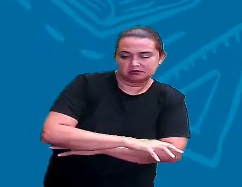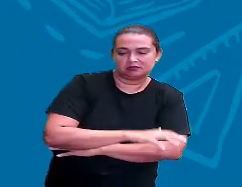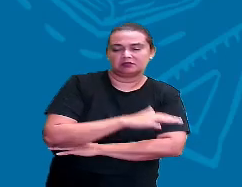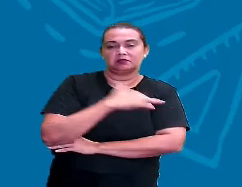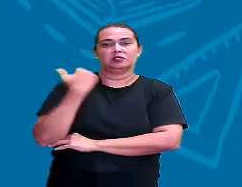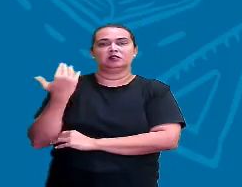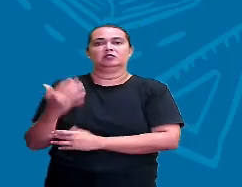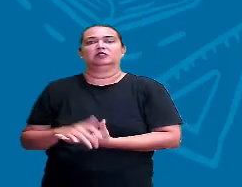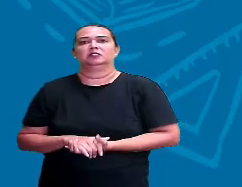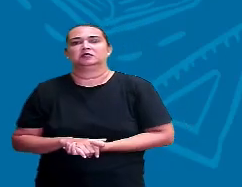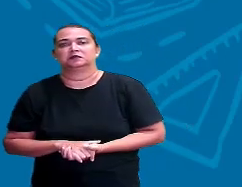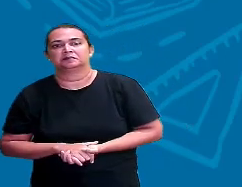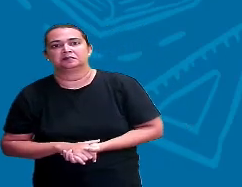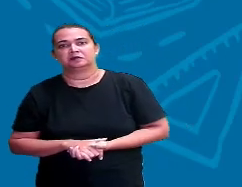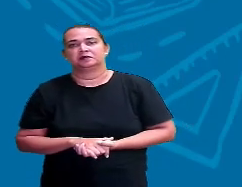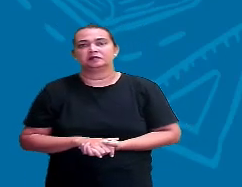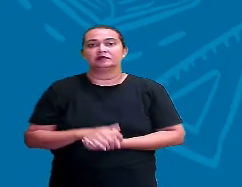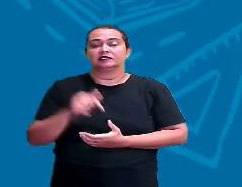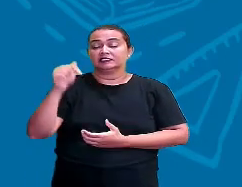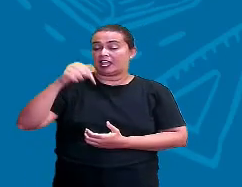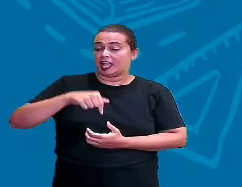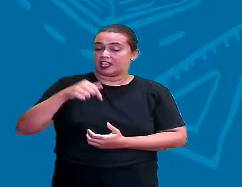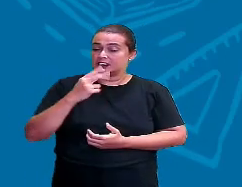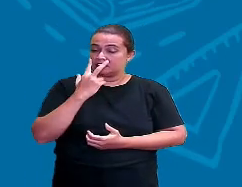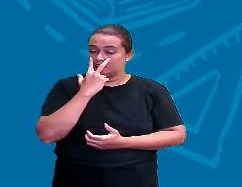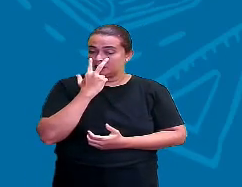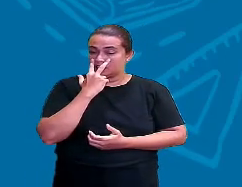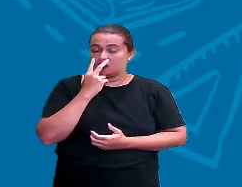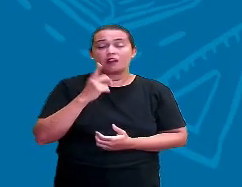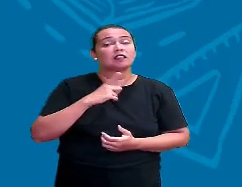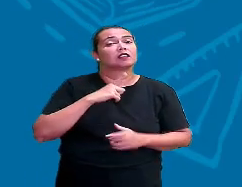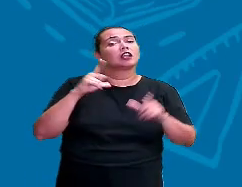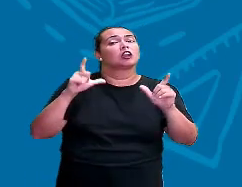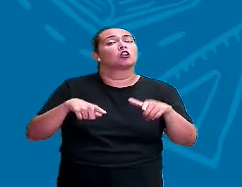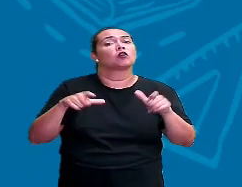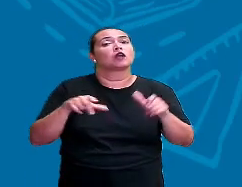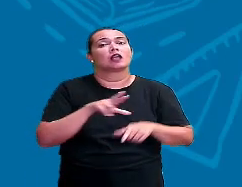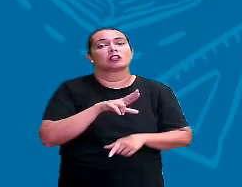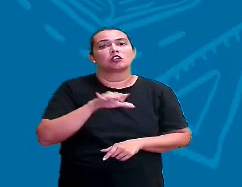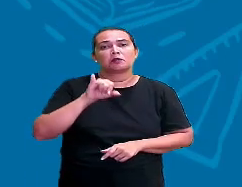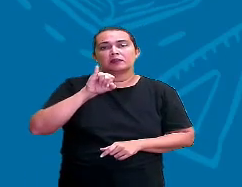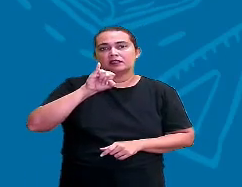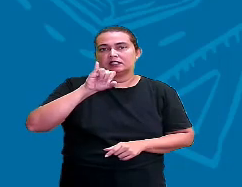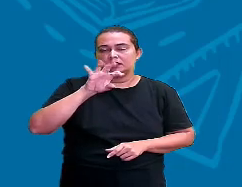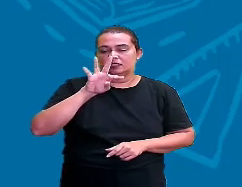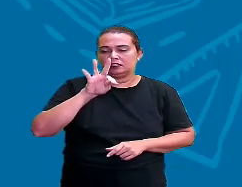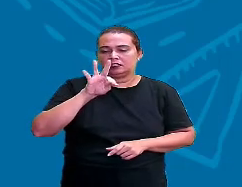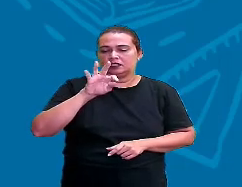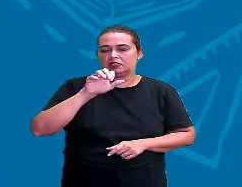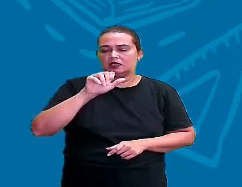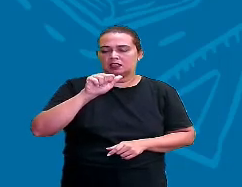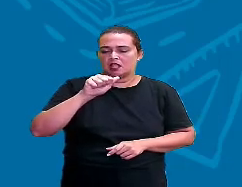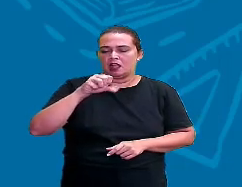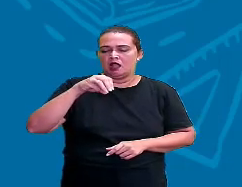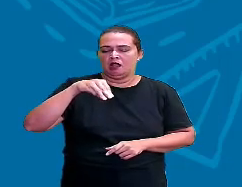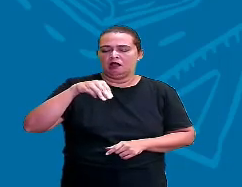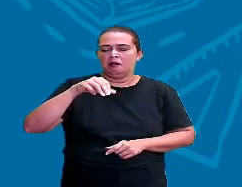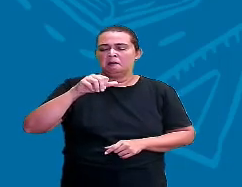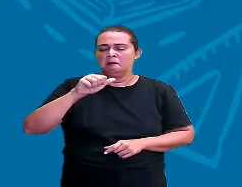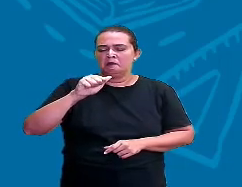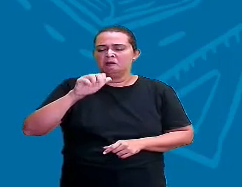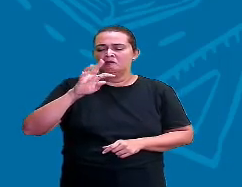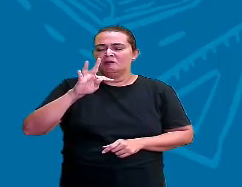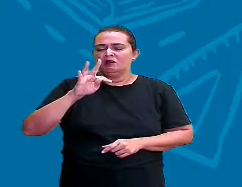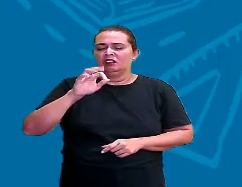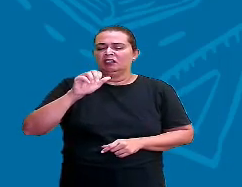Itamatamirim, aqui em Vitória de São Tantão, na reserva natural de Itamatamirim, tem uma árvore,